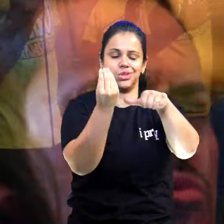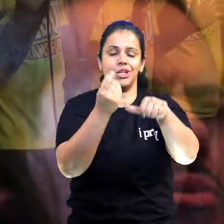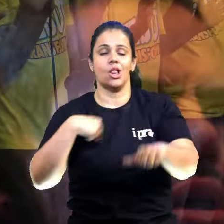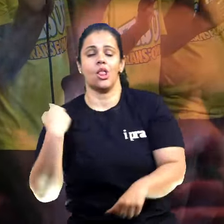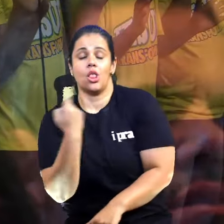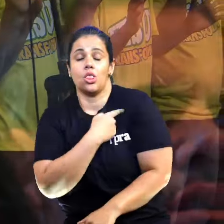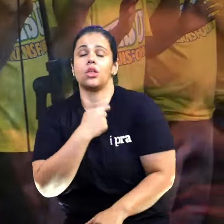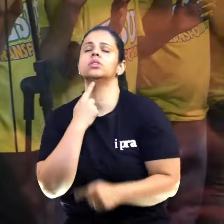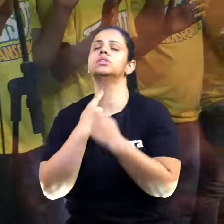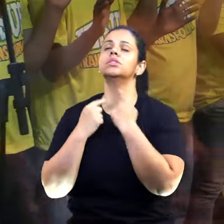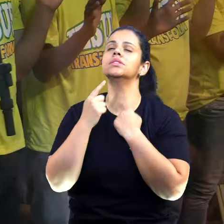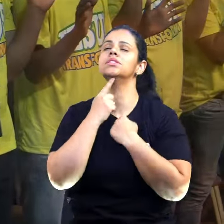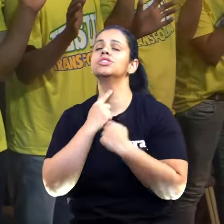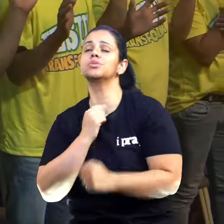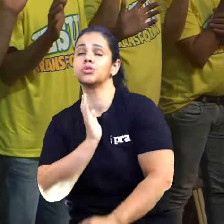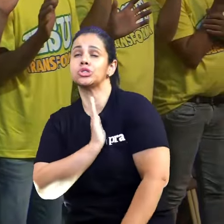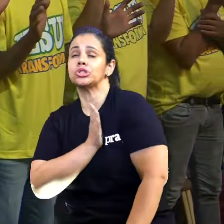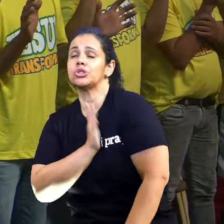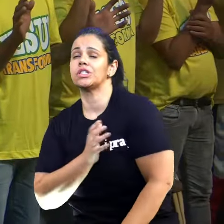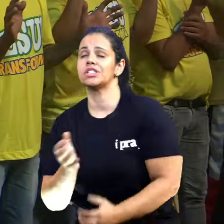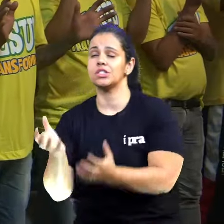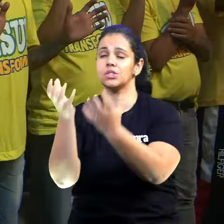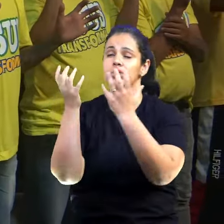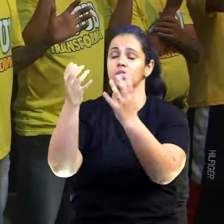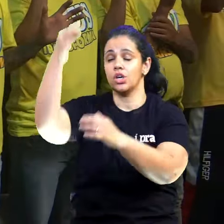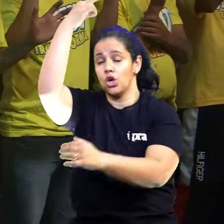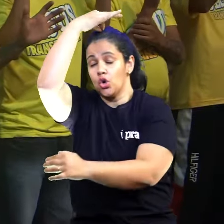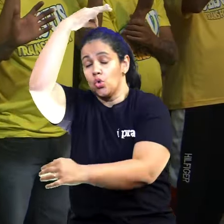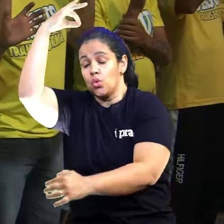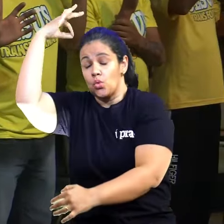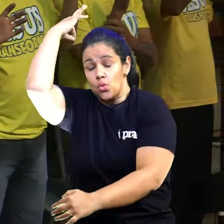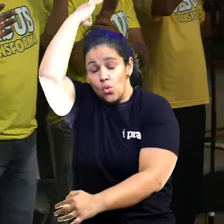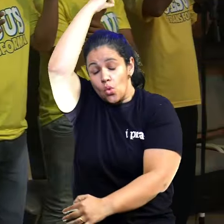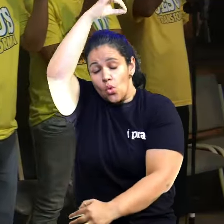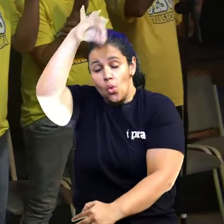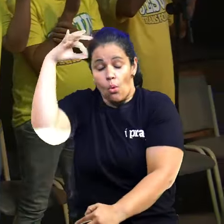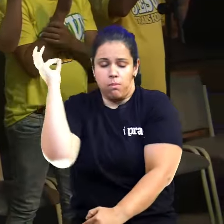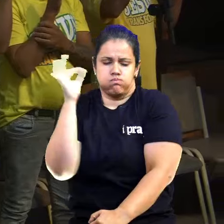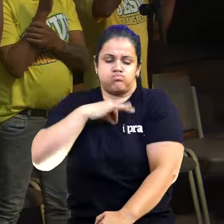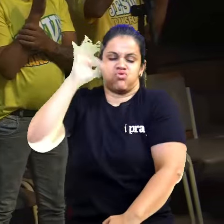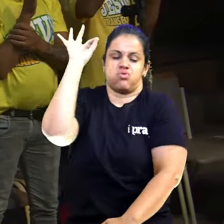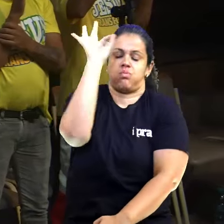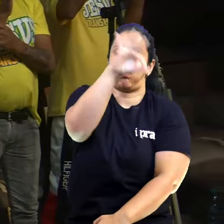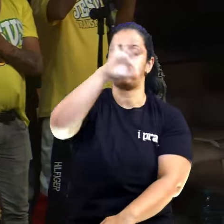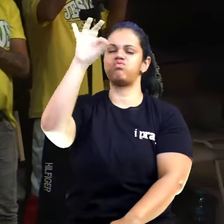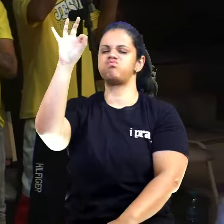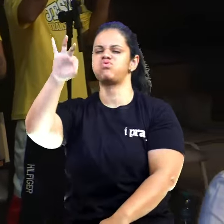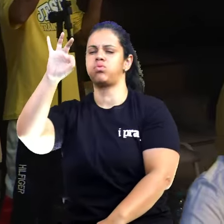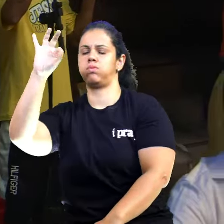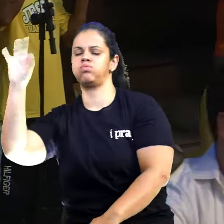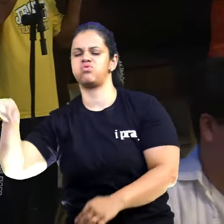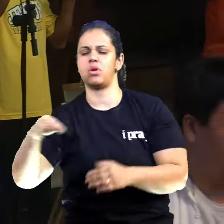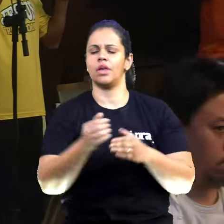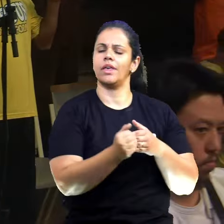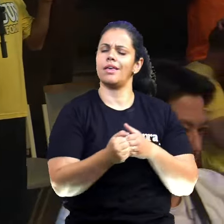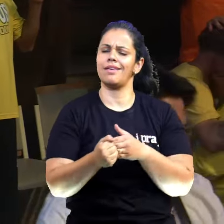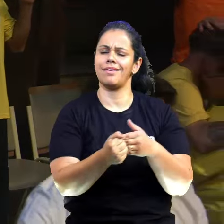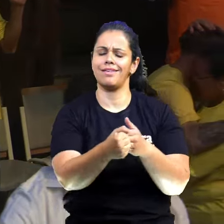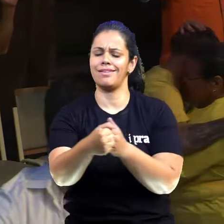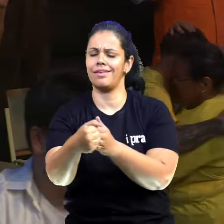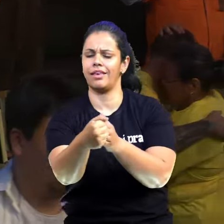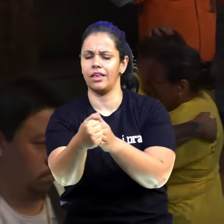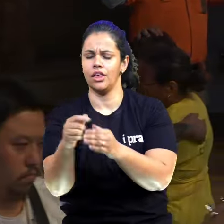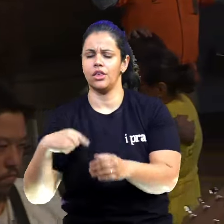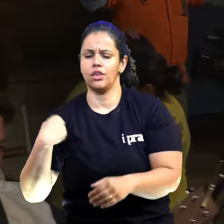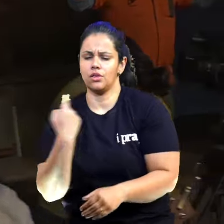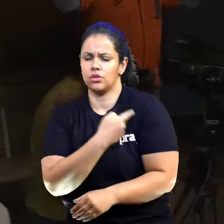coração, é que o Teu Espírito, Deus, tome as nossas vidas, a nossa prioridade, que possamos nos colocar em movimento, Te